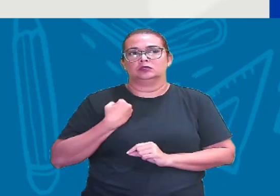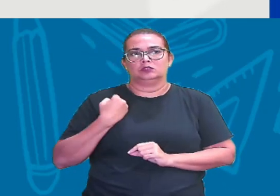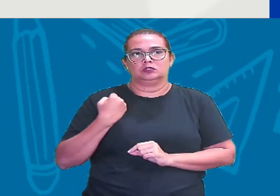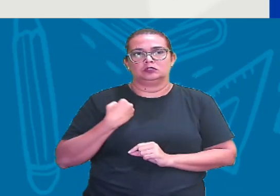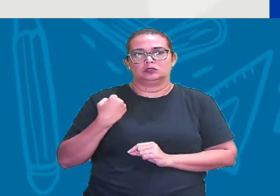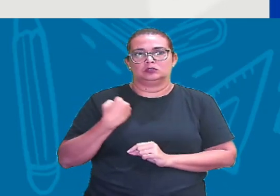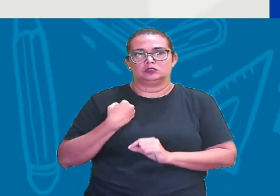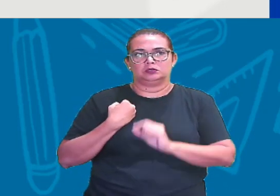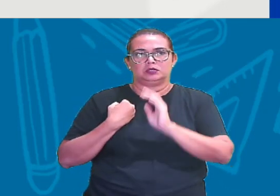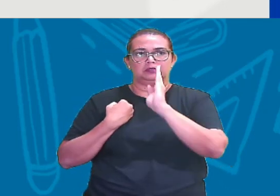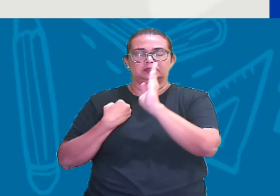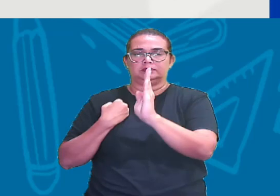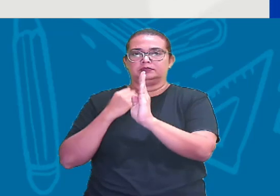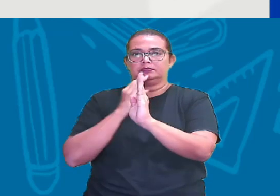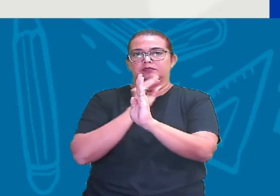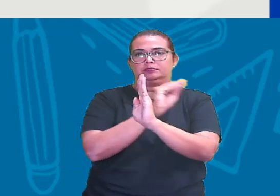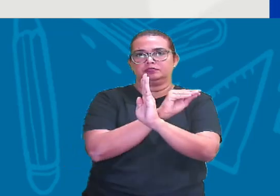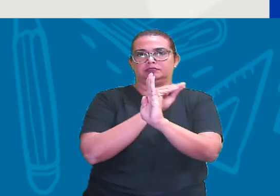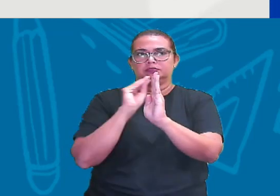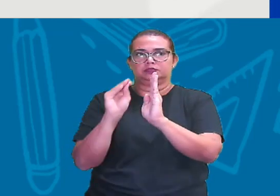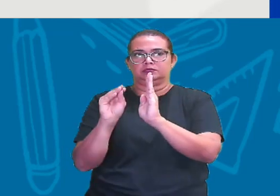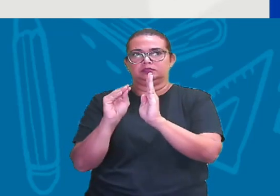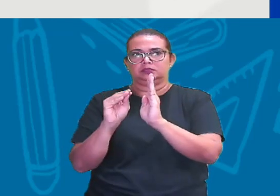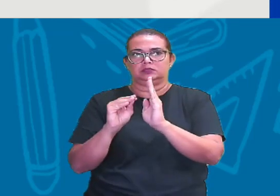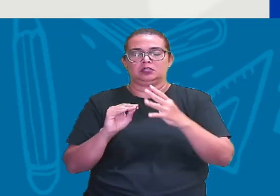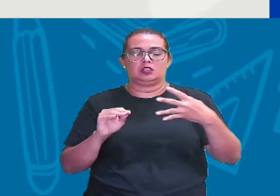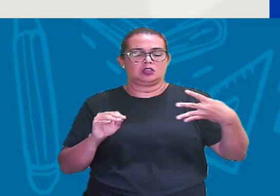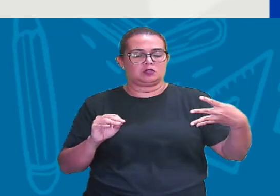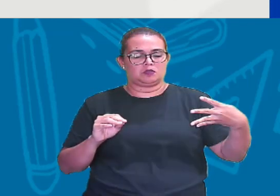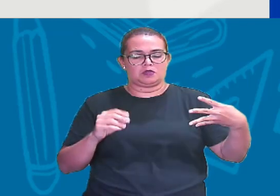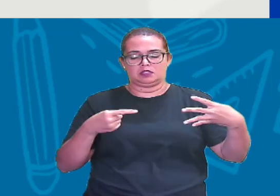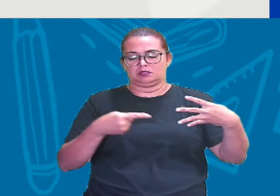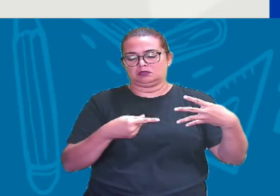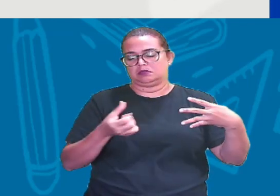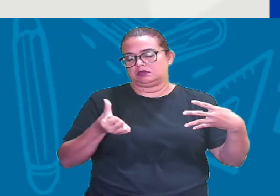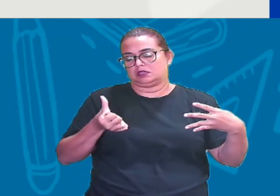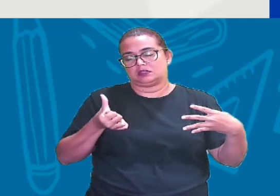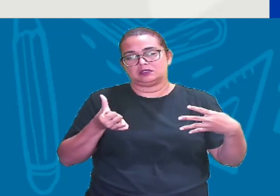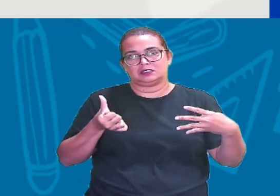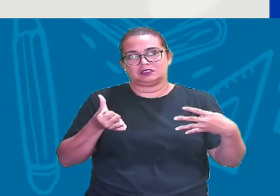olhar ali Aquela subtração 4 menos 6 4 menos 6 É quanto?